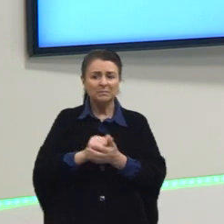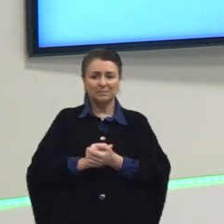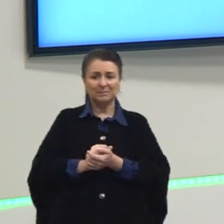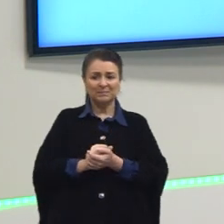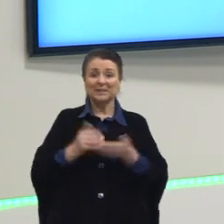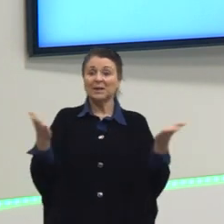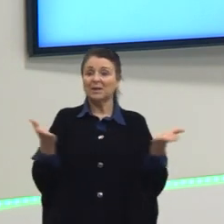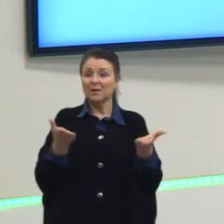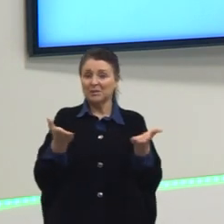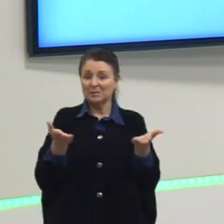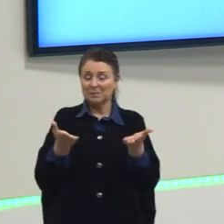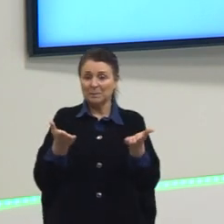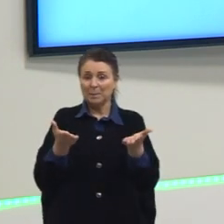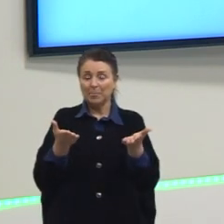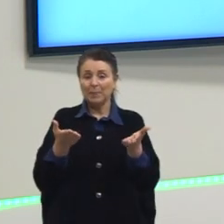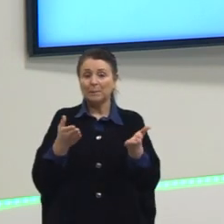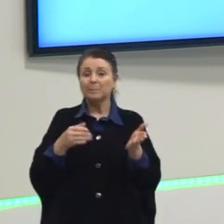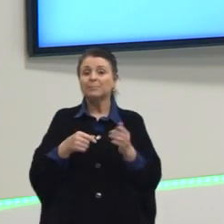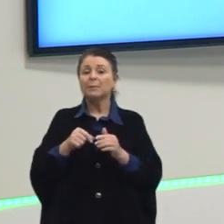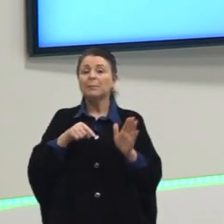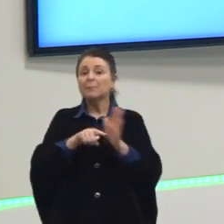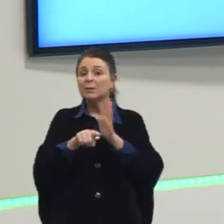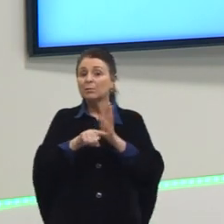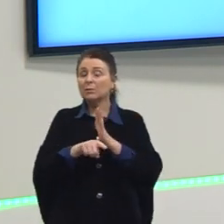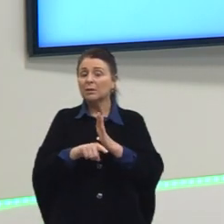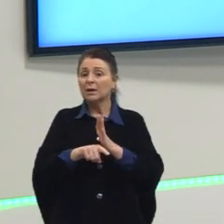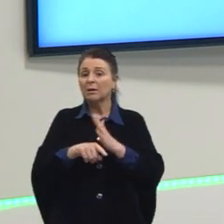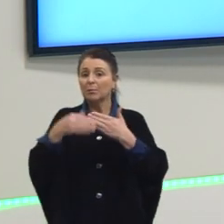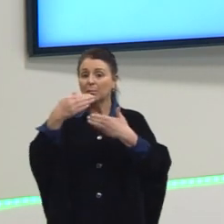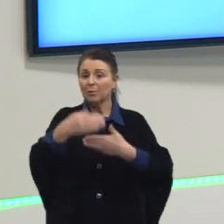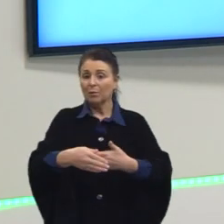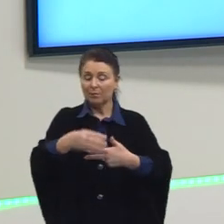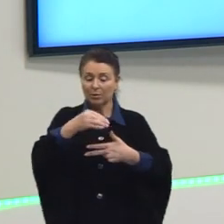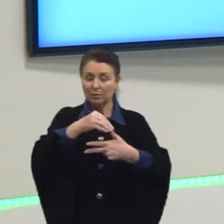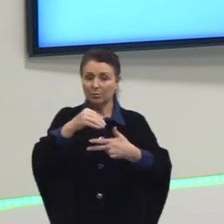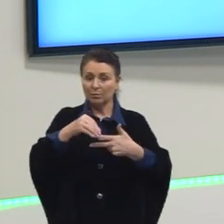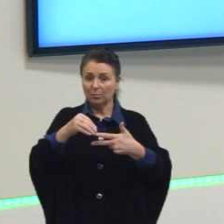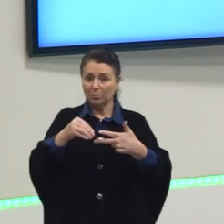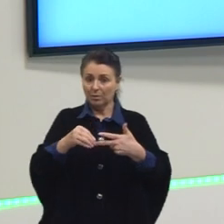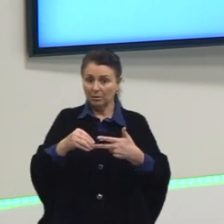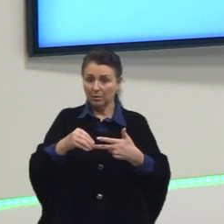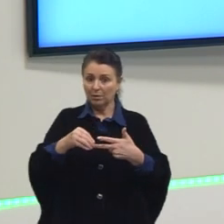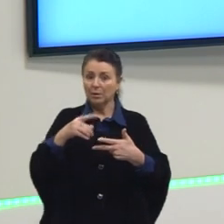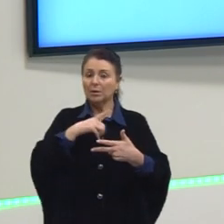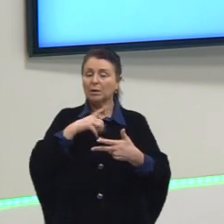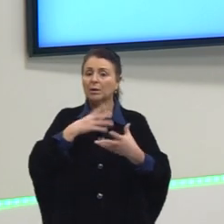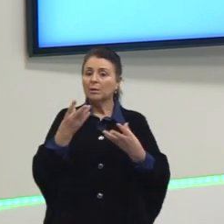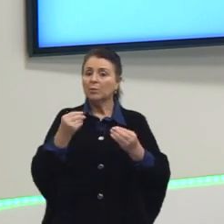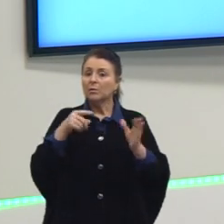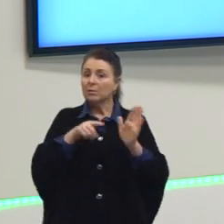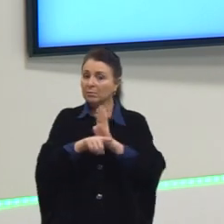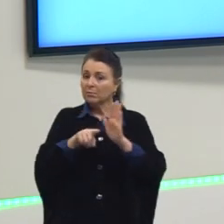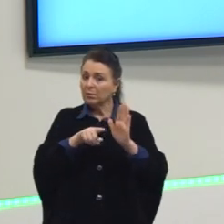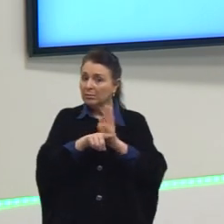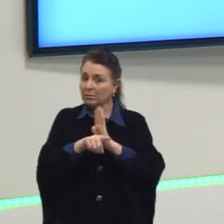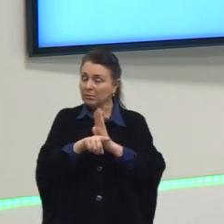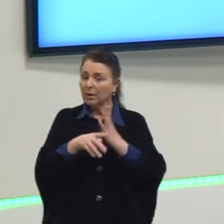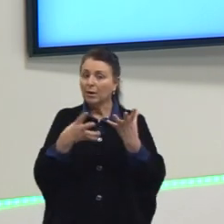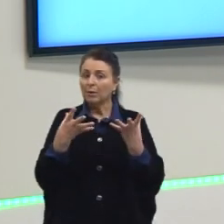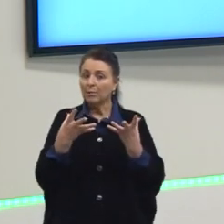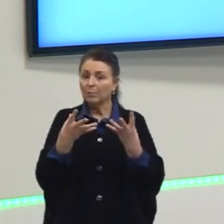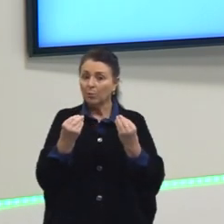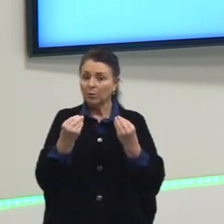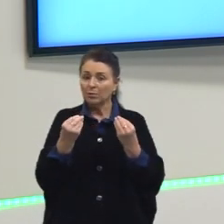Vamos falar, então, sobre questões do Enem, que, gente, tem muita questão relacionada a isso. Muita mesmo.